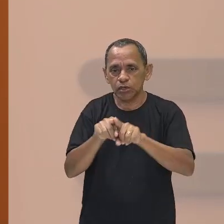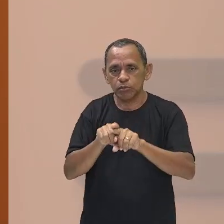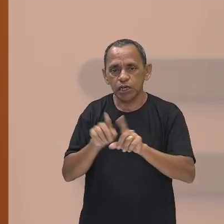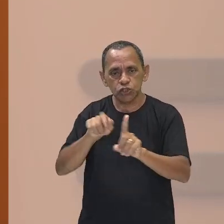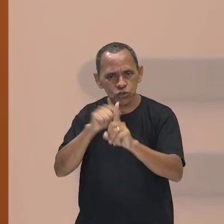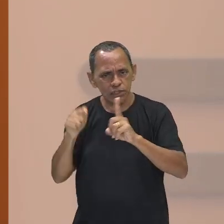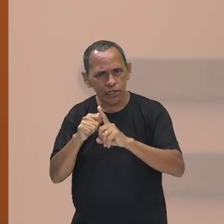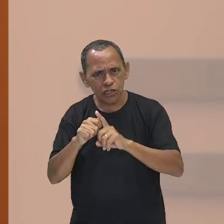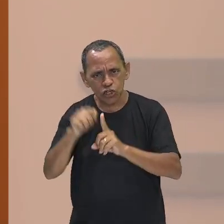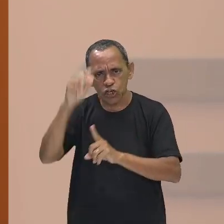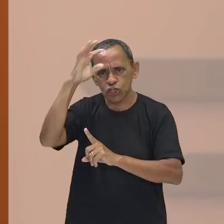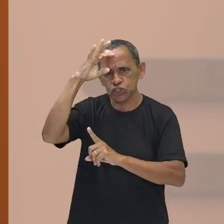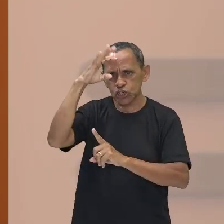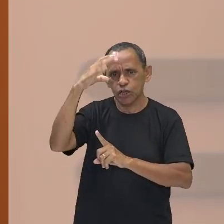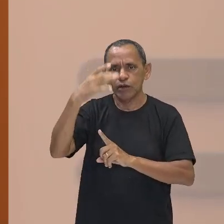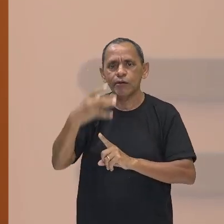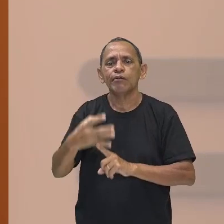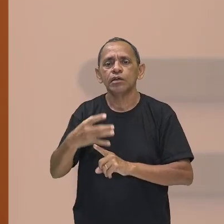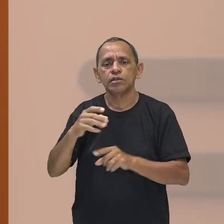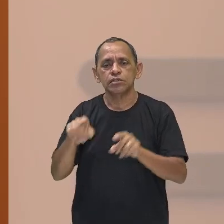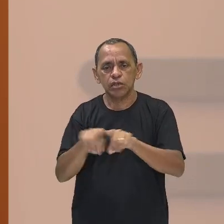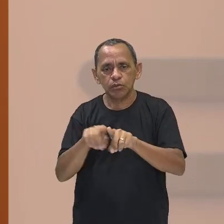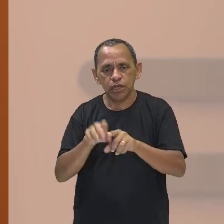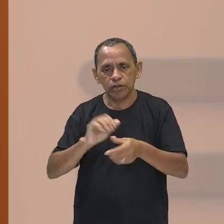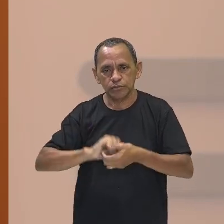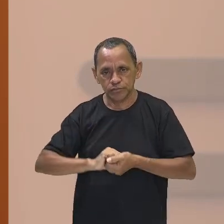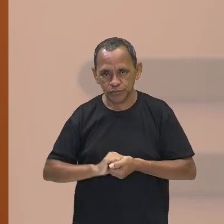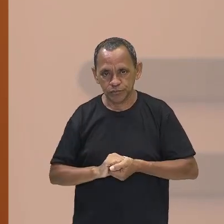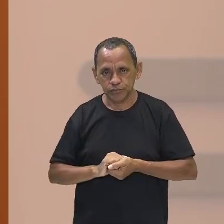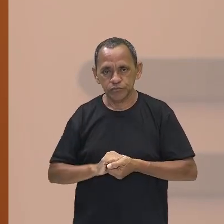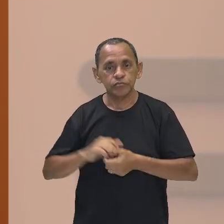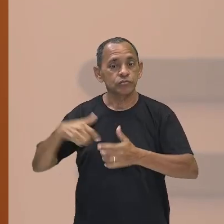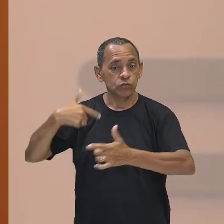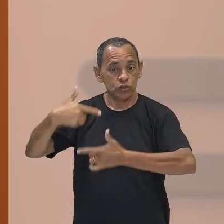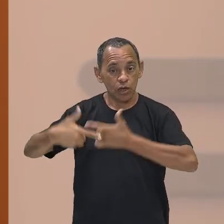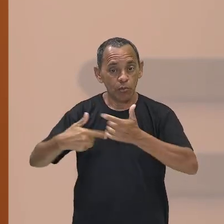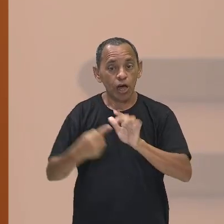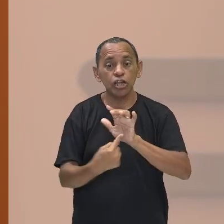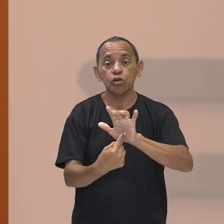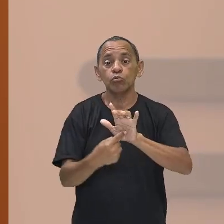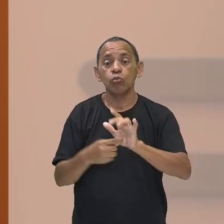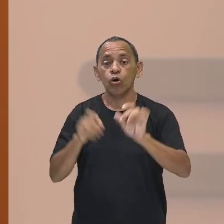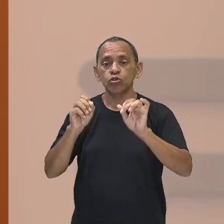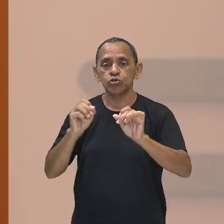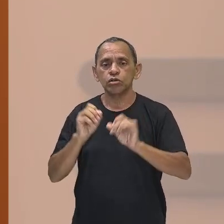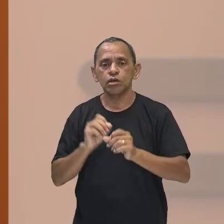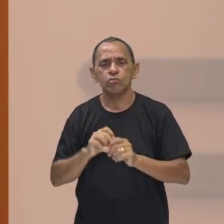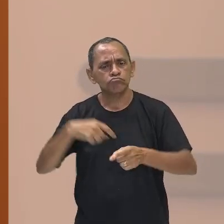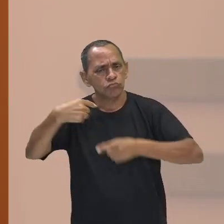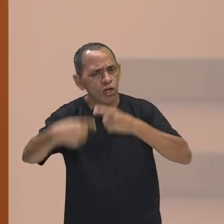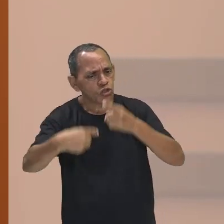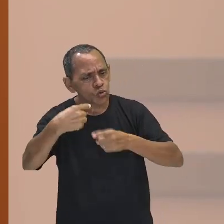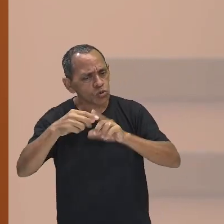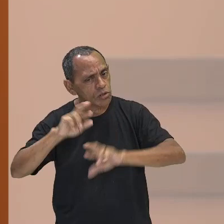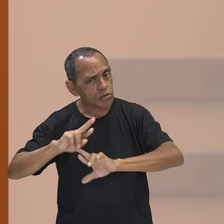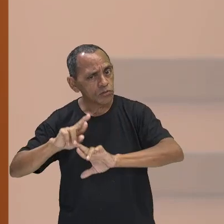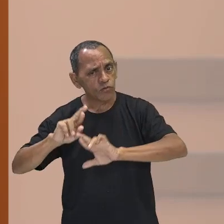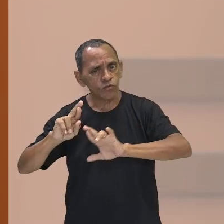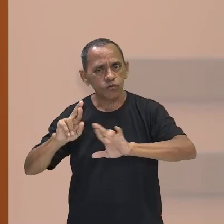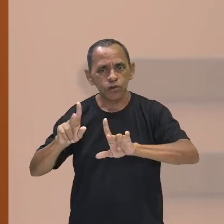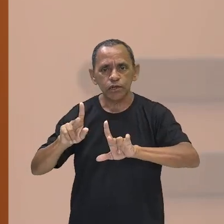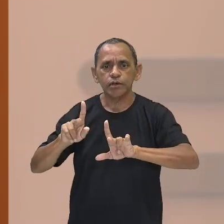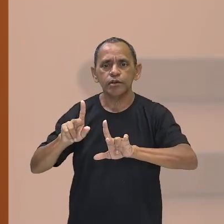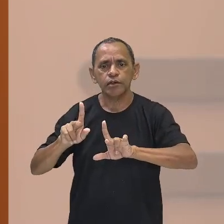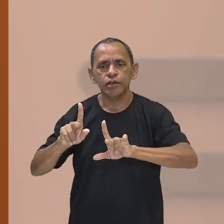compreensiva. Ele vai, então, trabalhar, trazer uma discussão diferente para